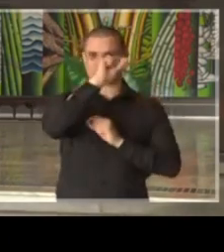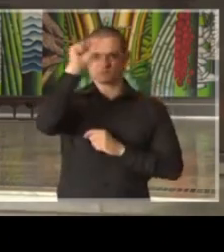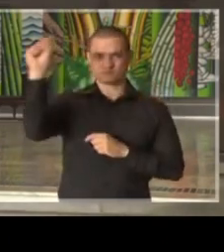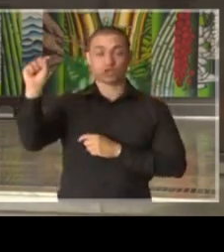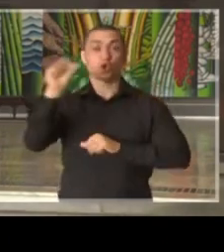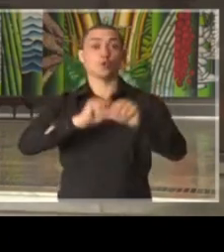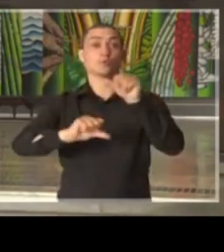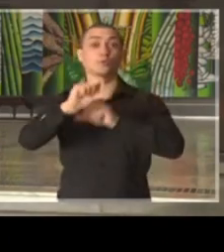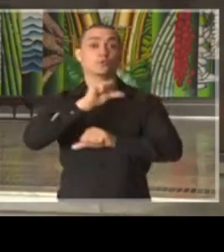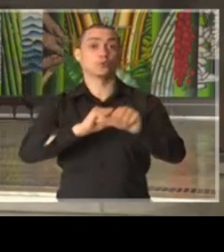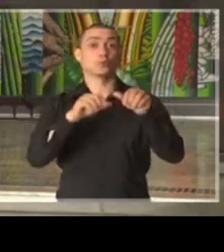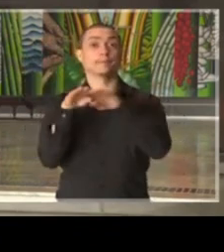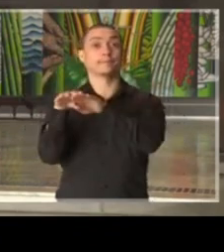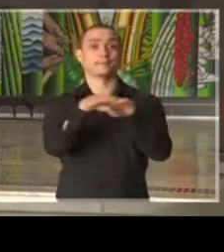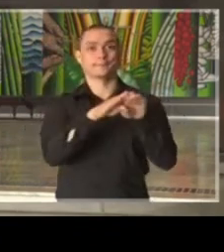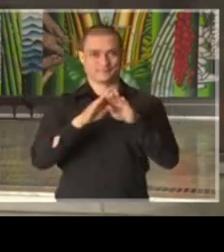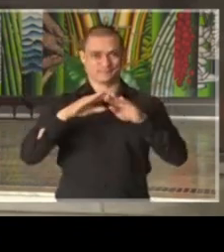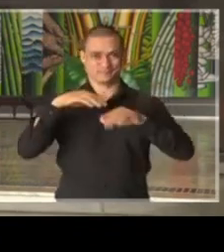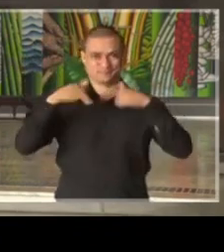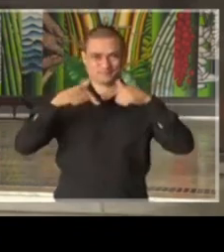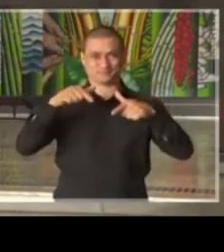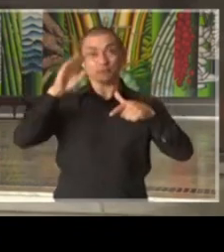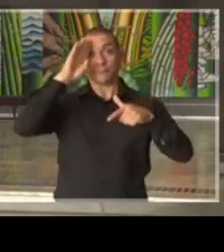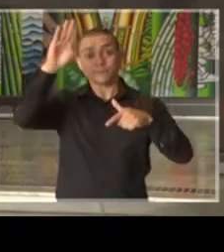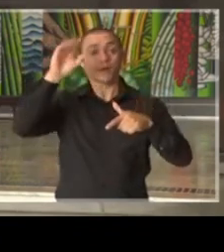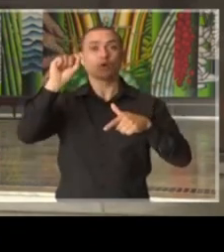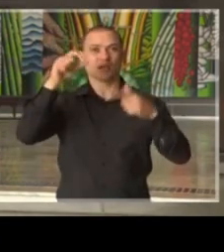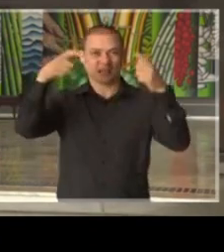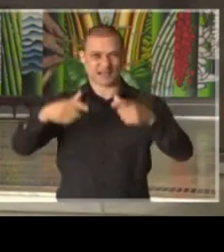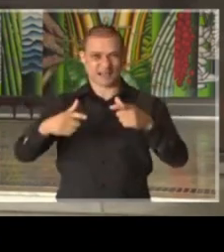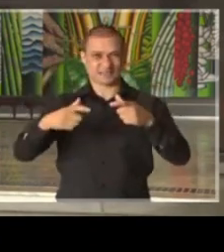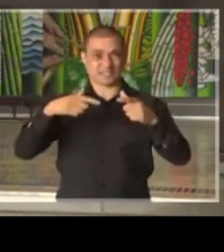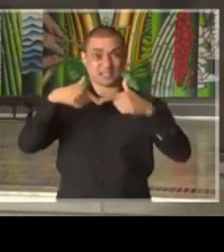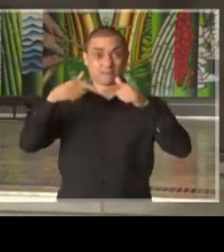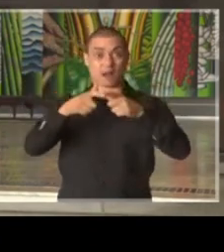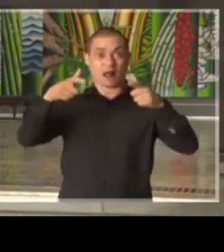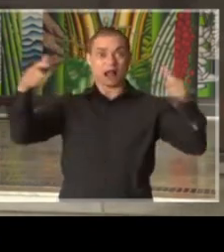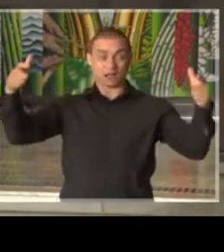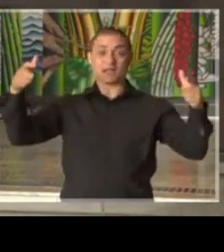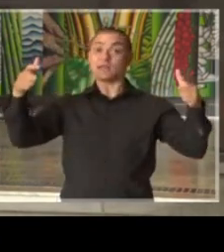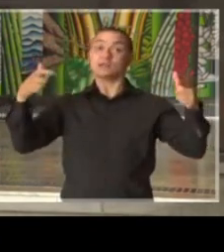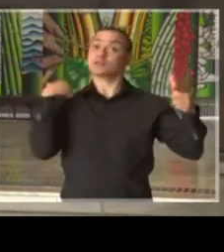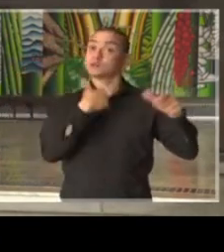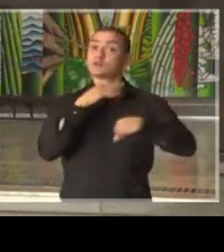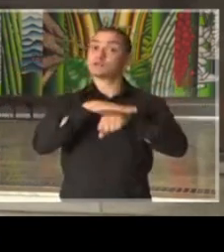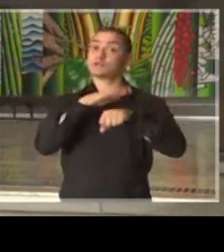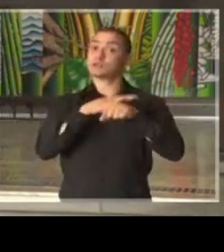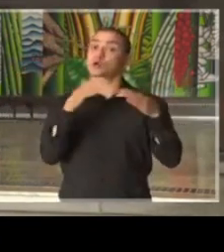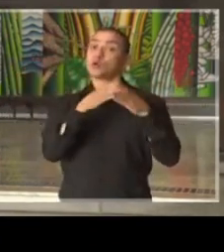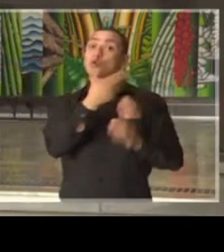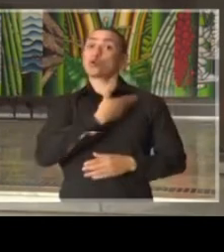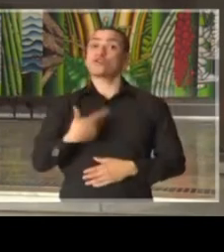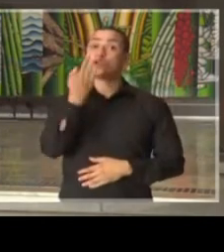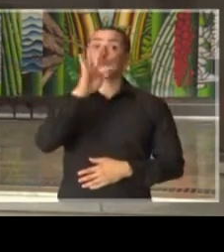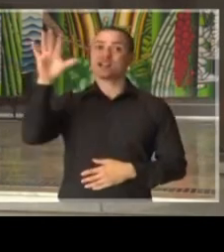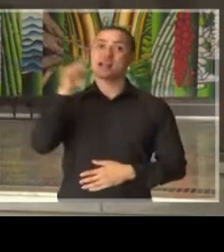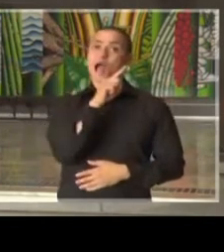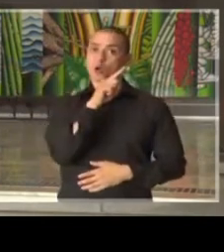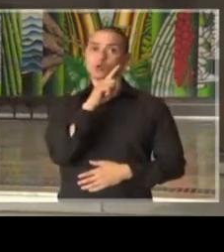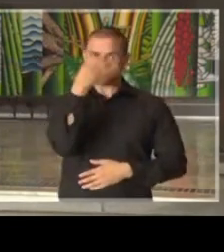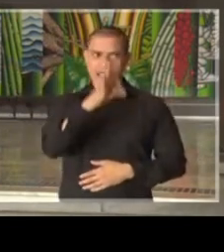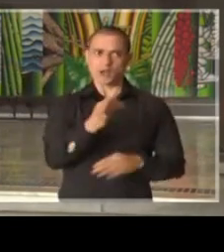operação e padronizações de ações, pelo menos naquelas de efeito macro, deveriam estar sendo conduzidas pelo governo federal, essa seria a forma